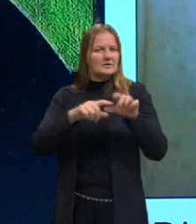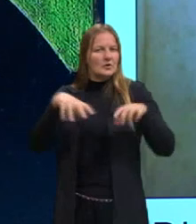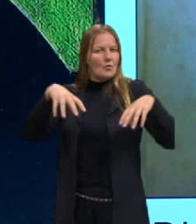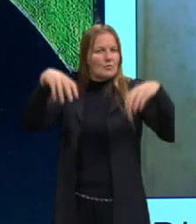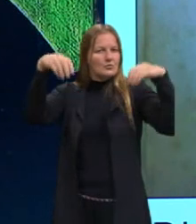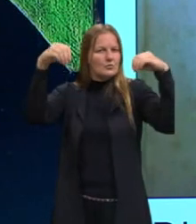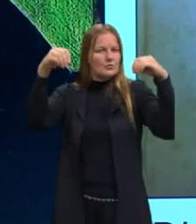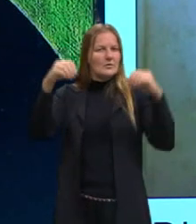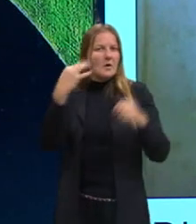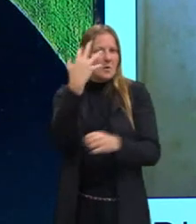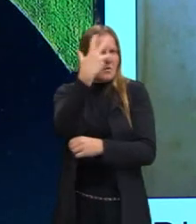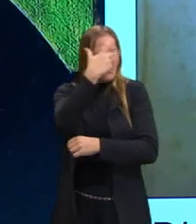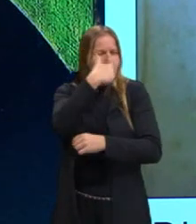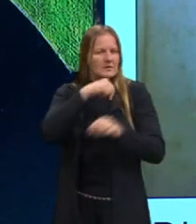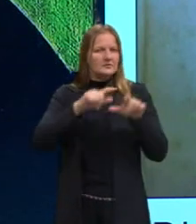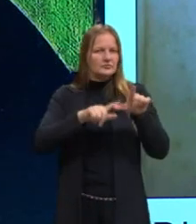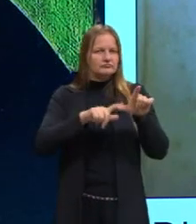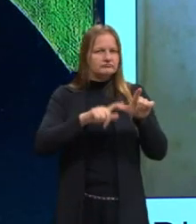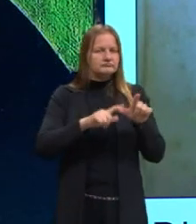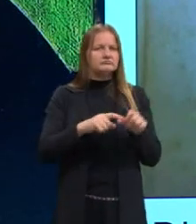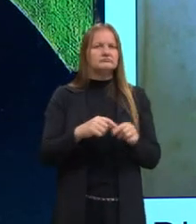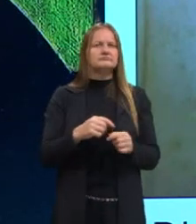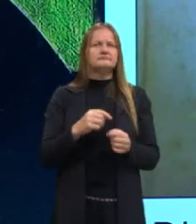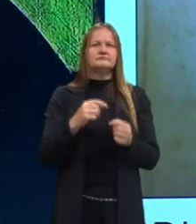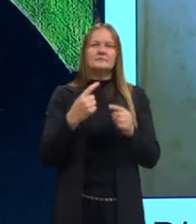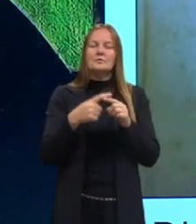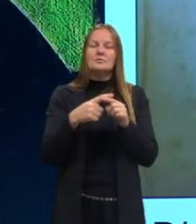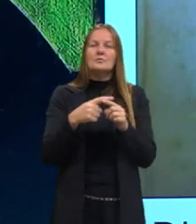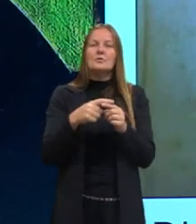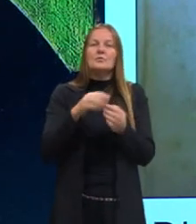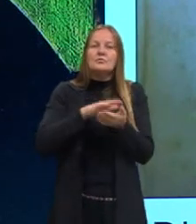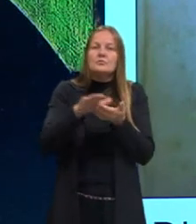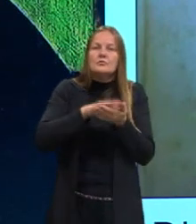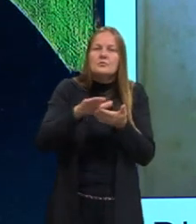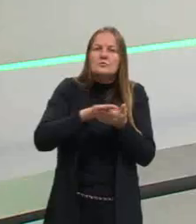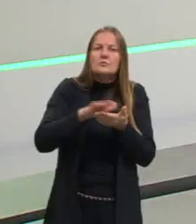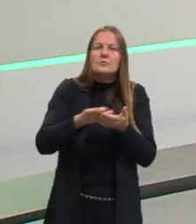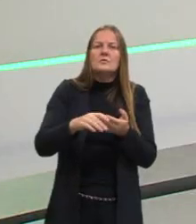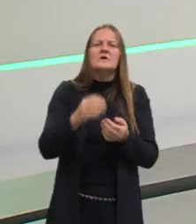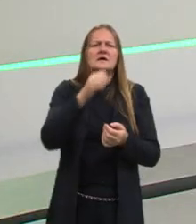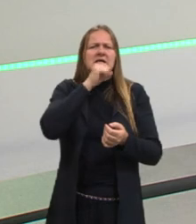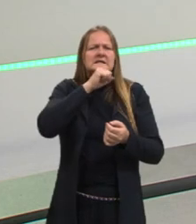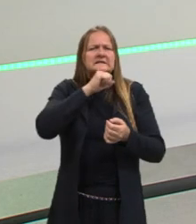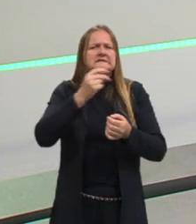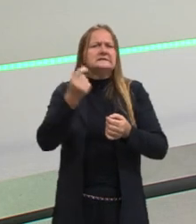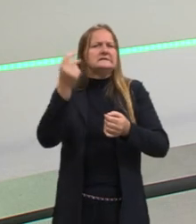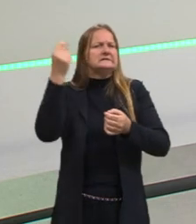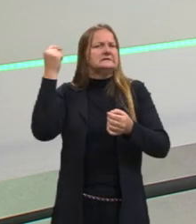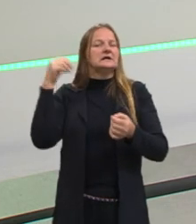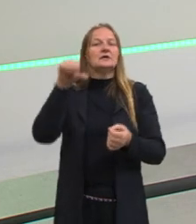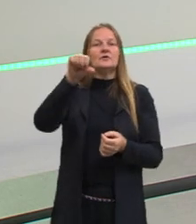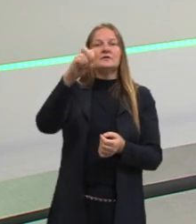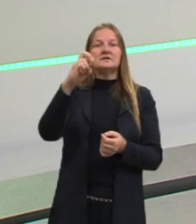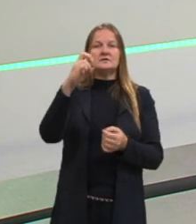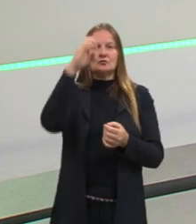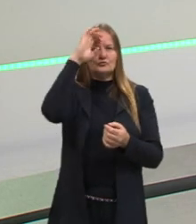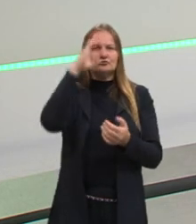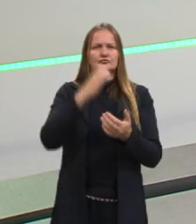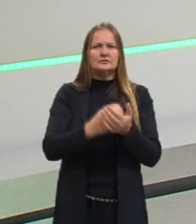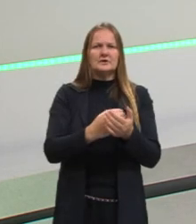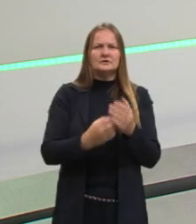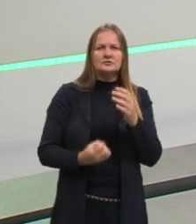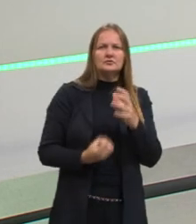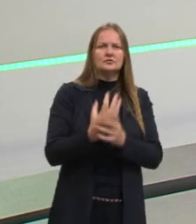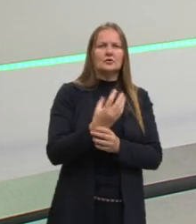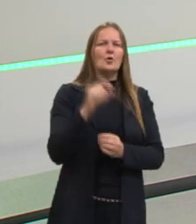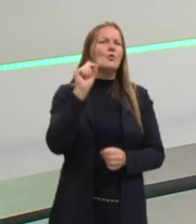bem bonita, e essa é uma das poucas cópias que se tem da época das 95 teses de Lutero. O